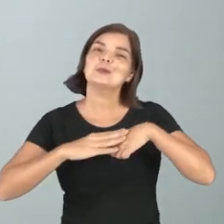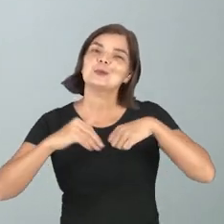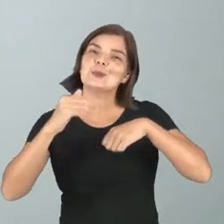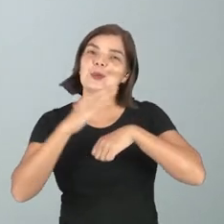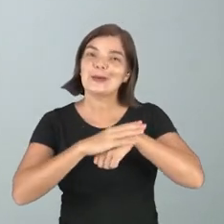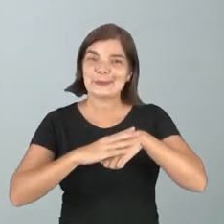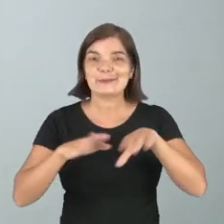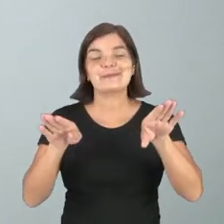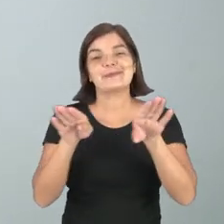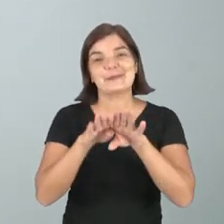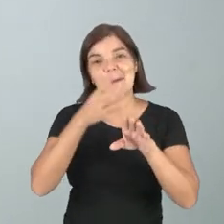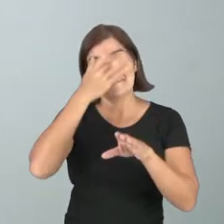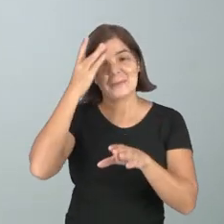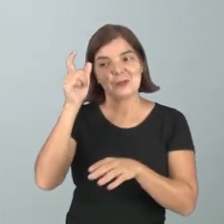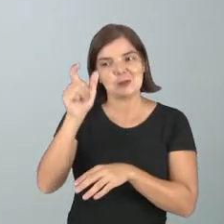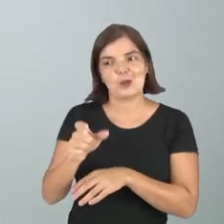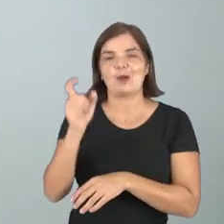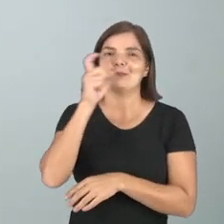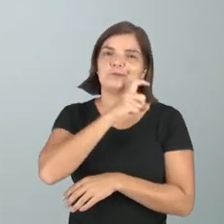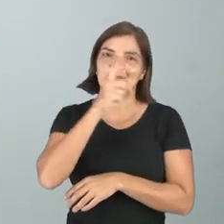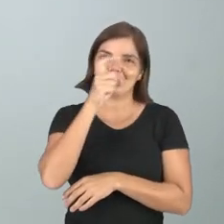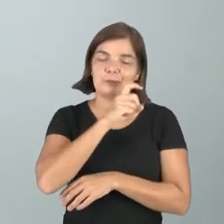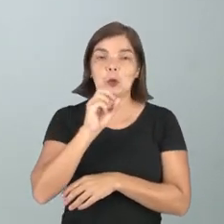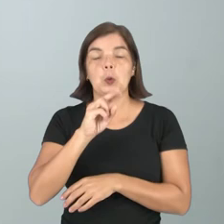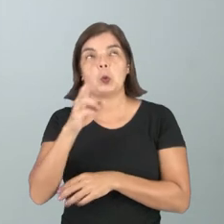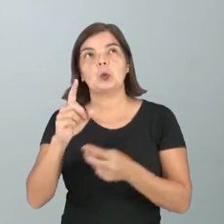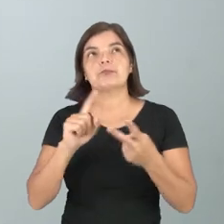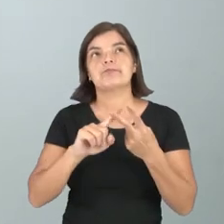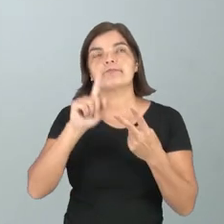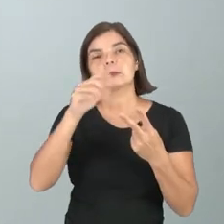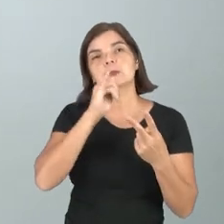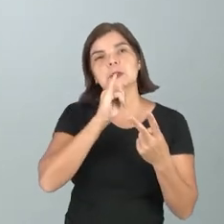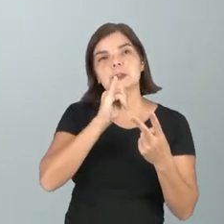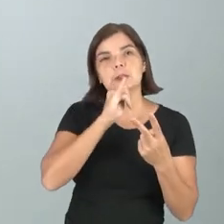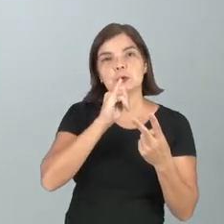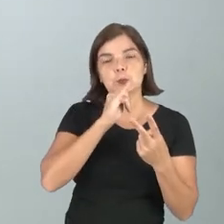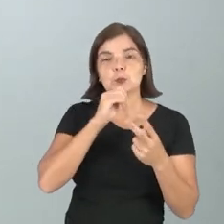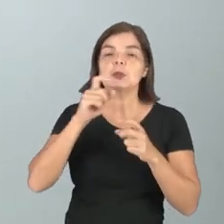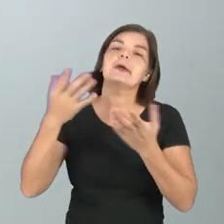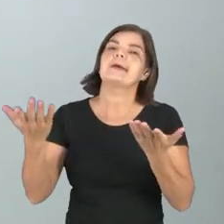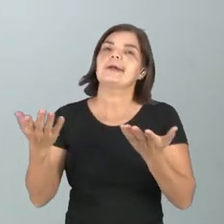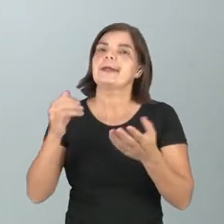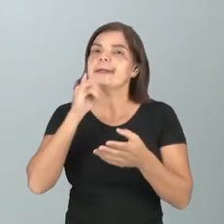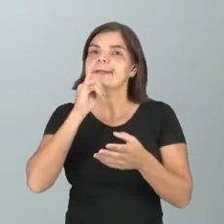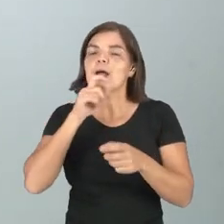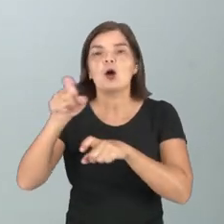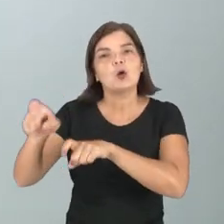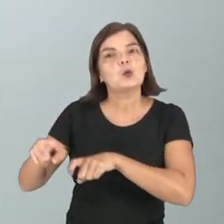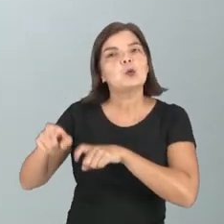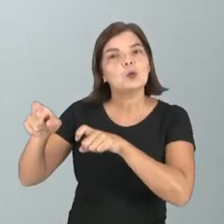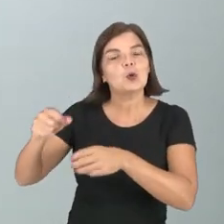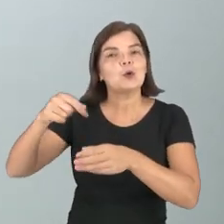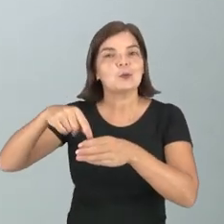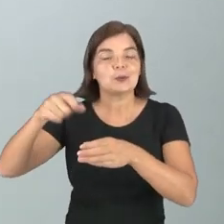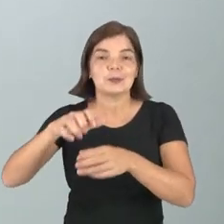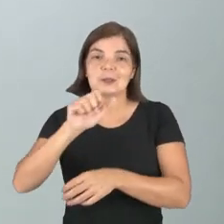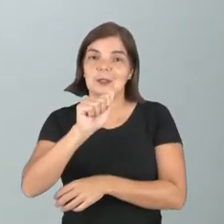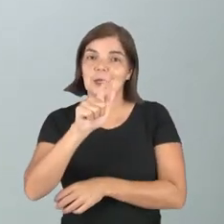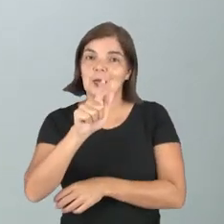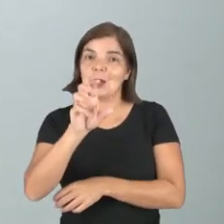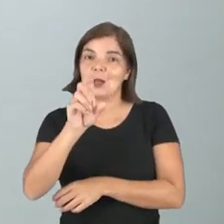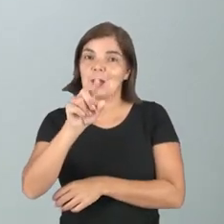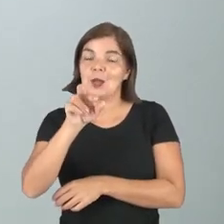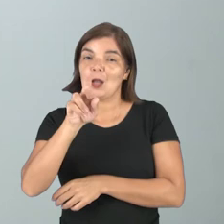pessoa é mentirosa. Ou então, se em determinada agricultura são utilizados agrotóxicos, agrotóxico já